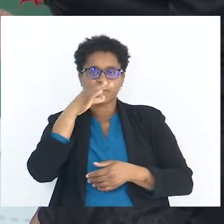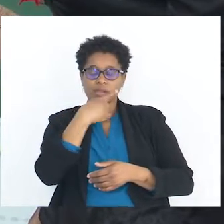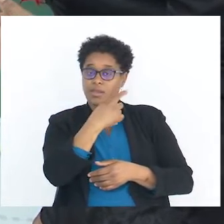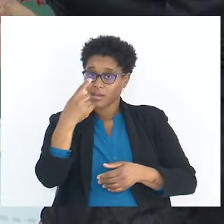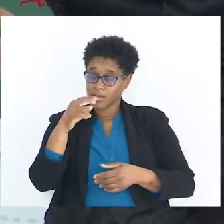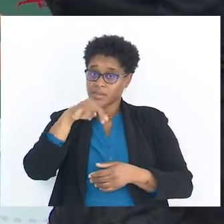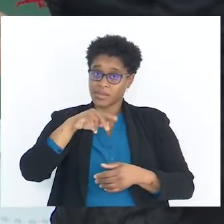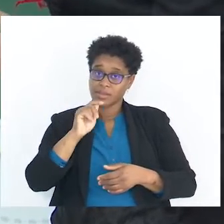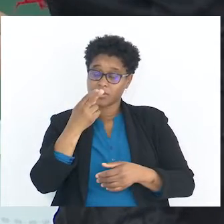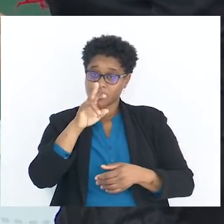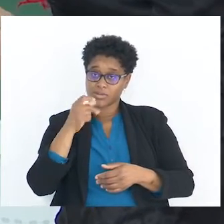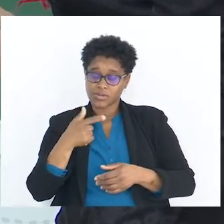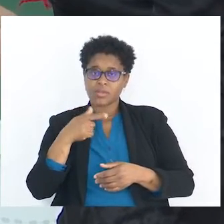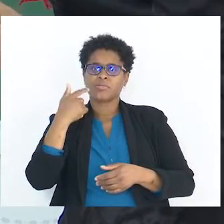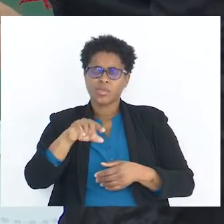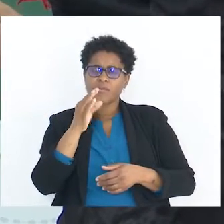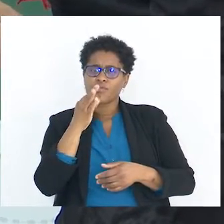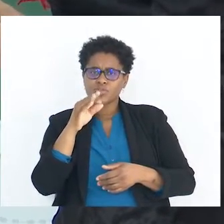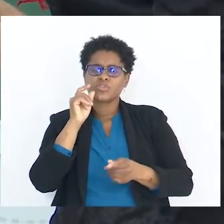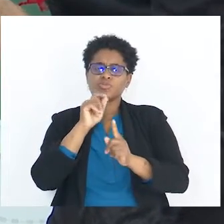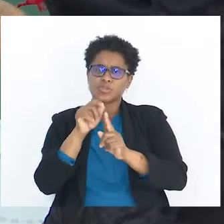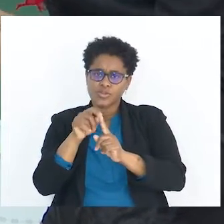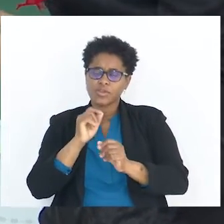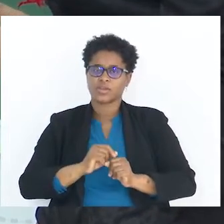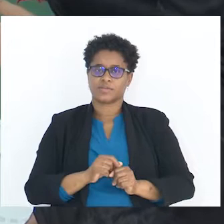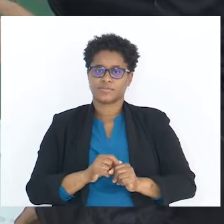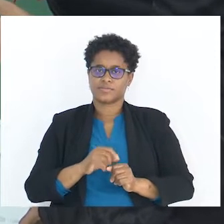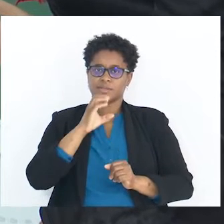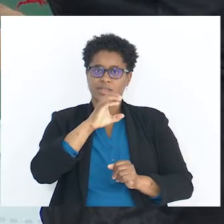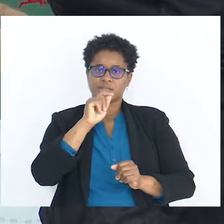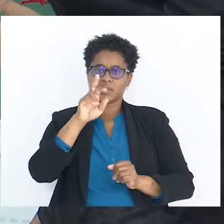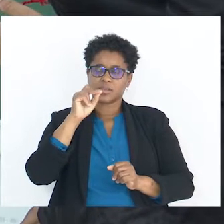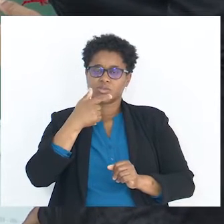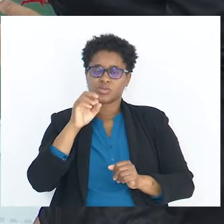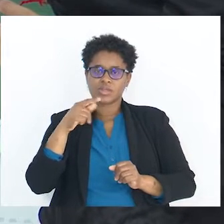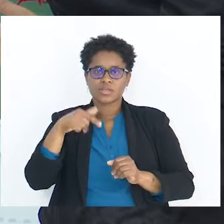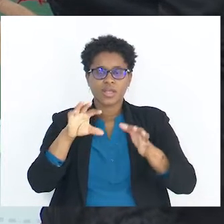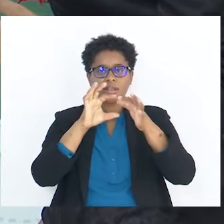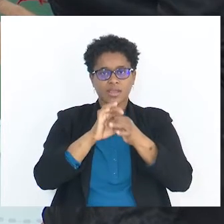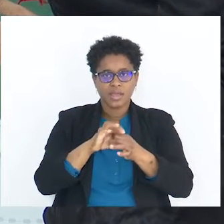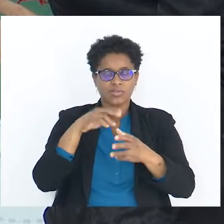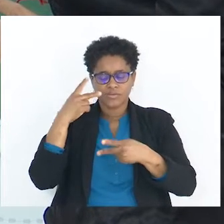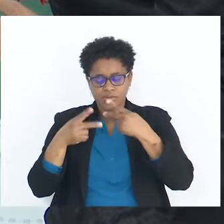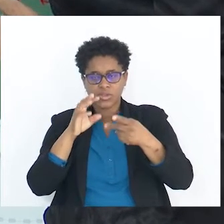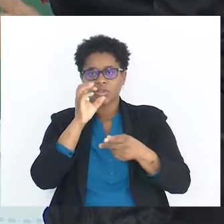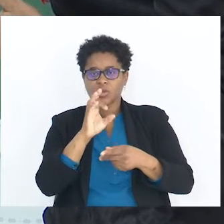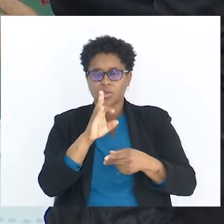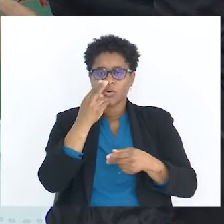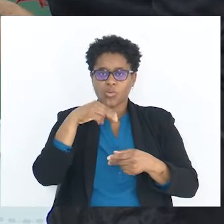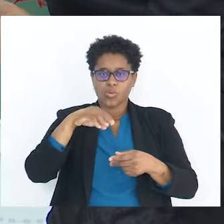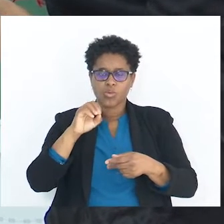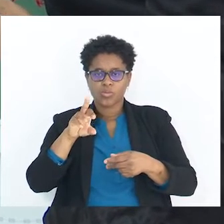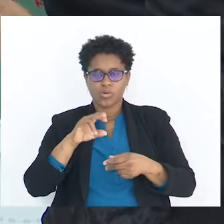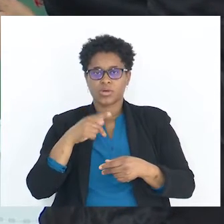neurotransmissor possui funções específicas. A serotonina está relacionada com as variações do humor.